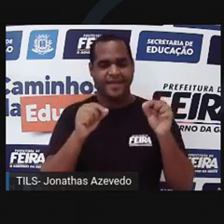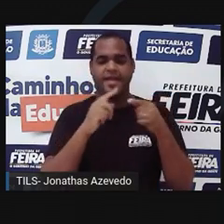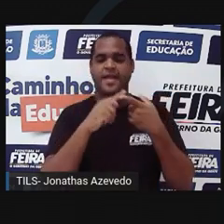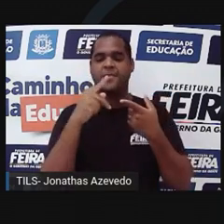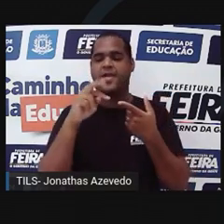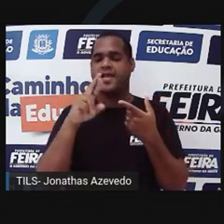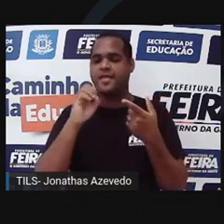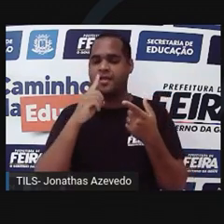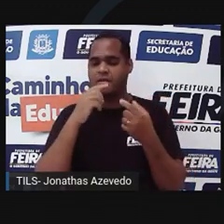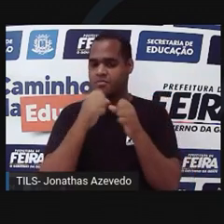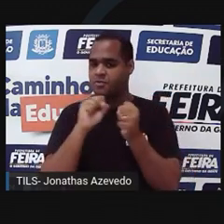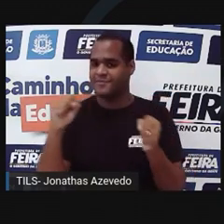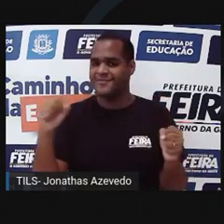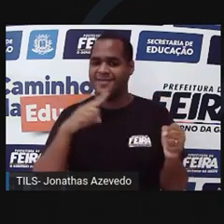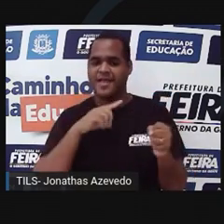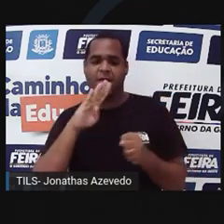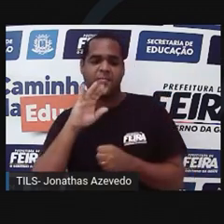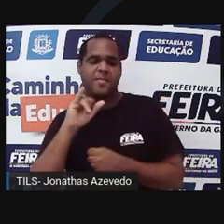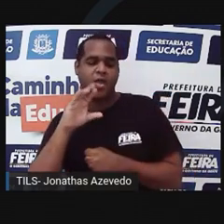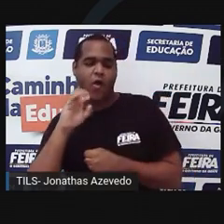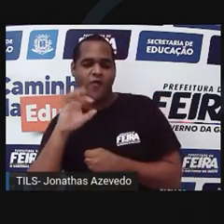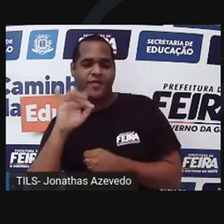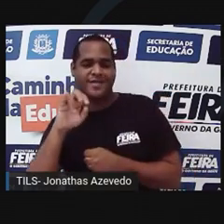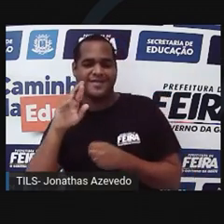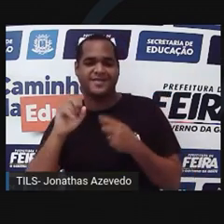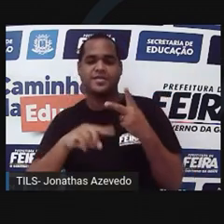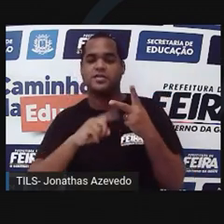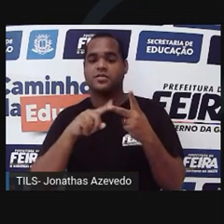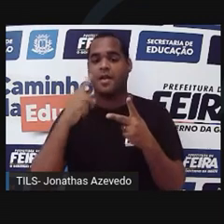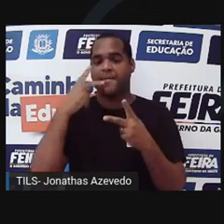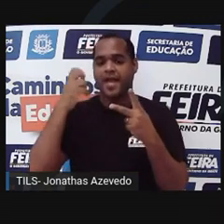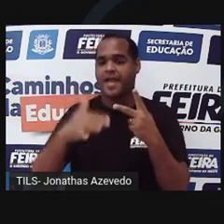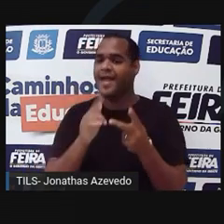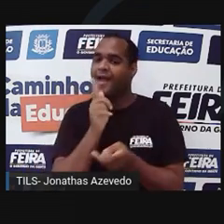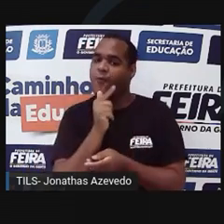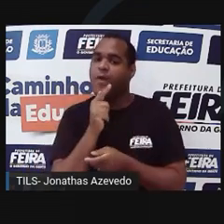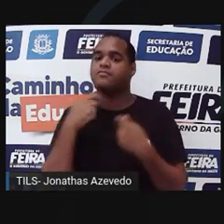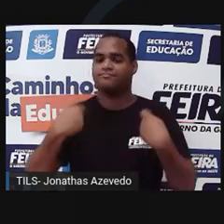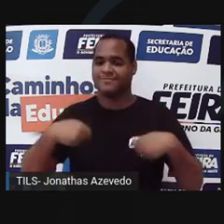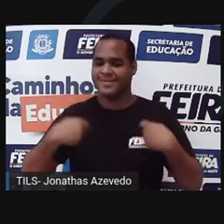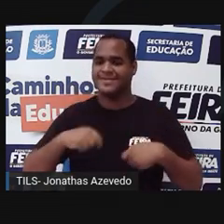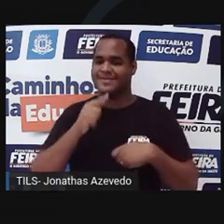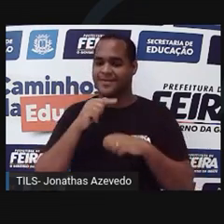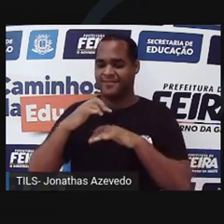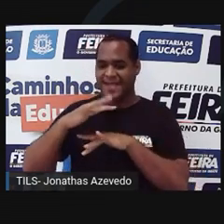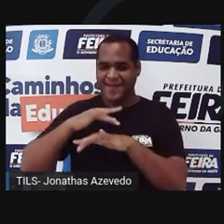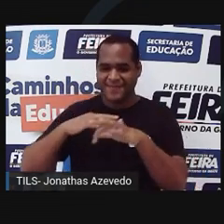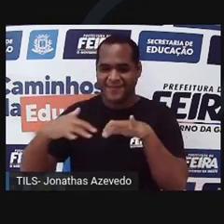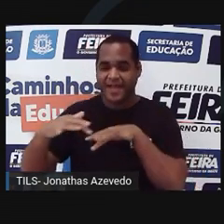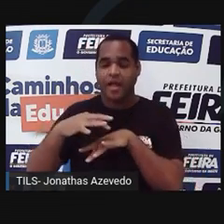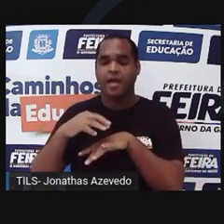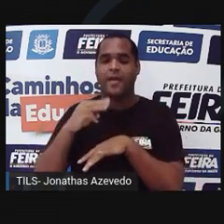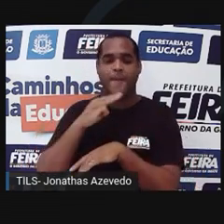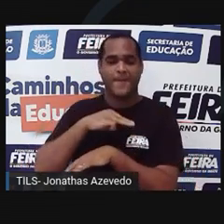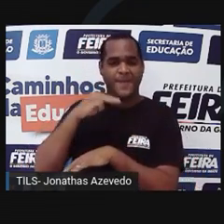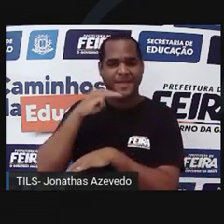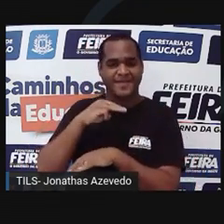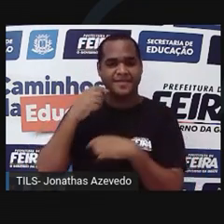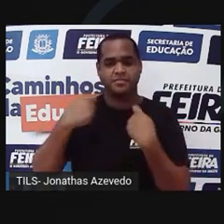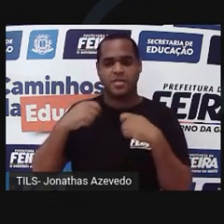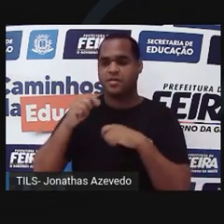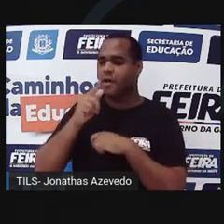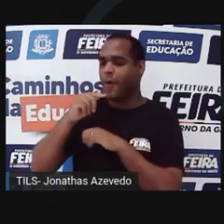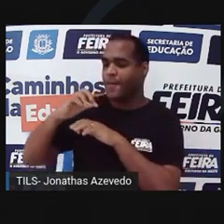muito maiores do que as briófitas, elas ainda dependem da água para reprodução. Isso porque os gametas masculinos precisam